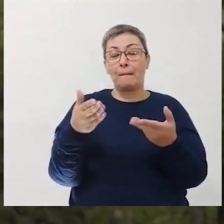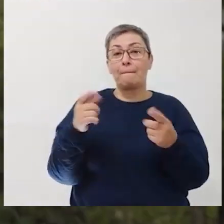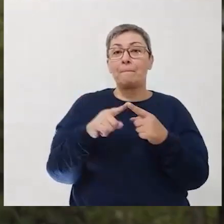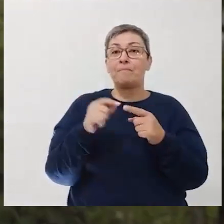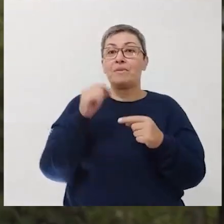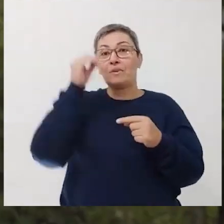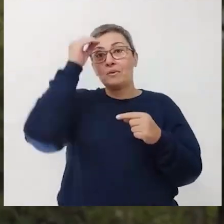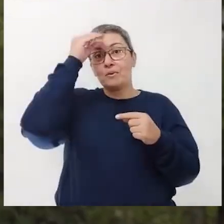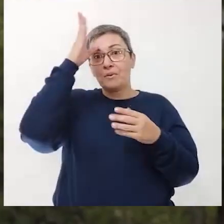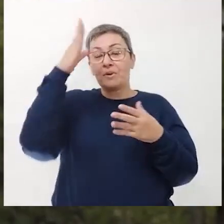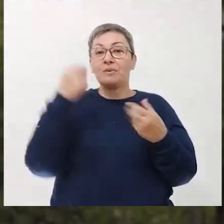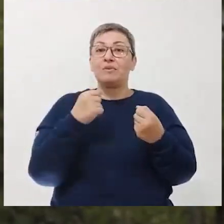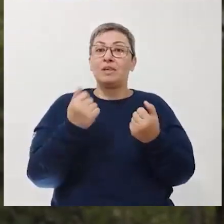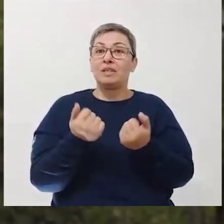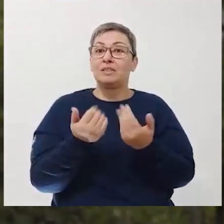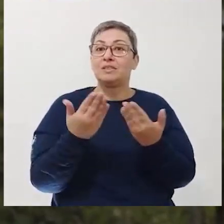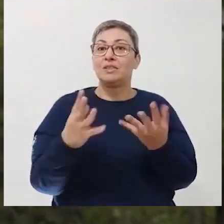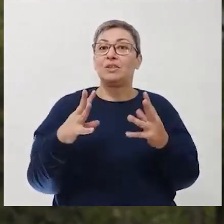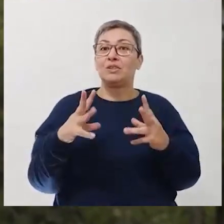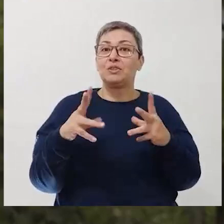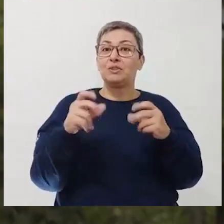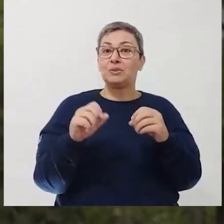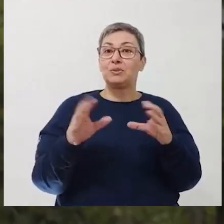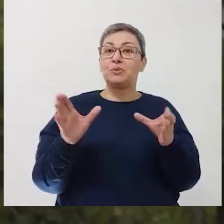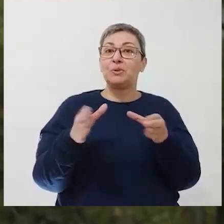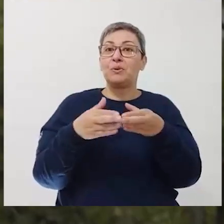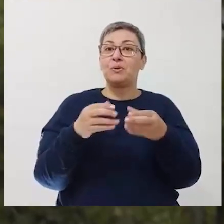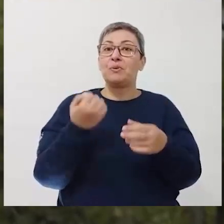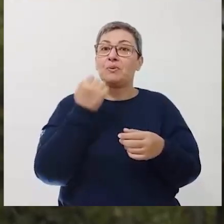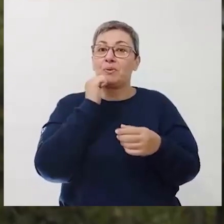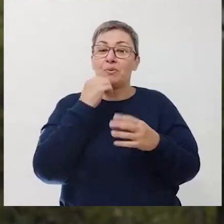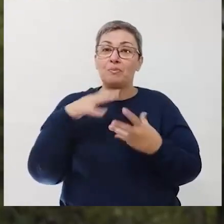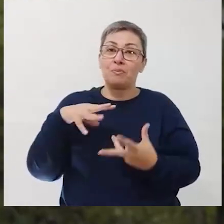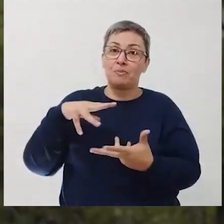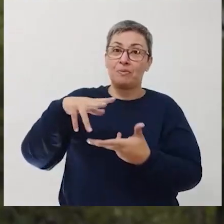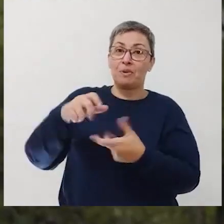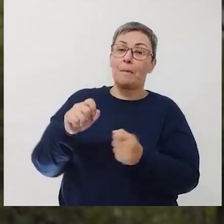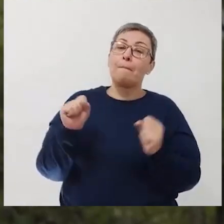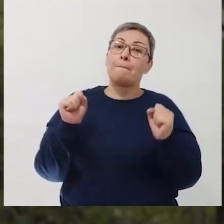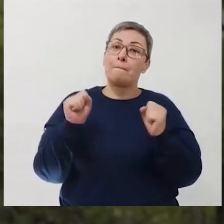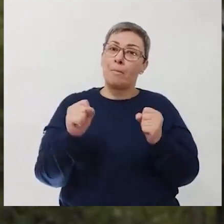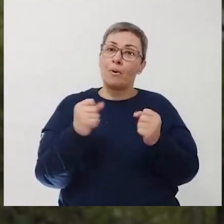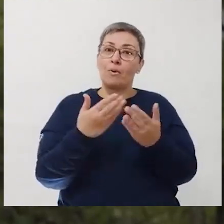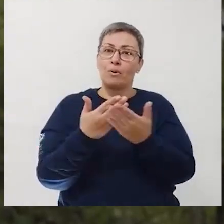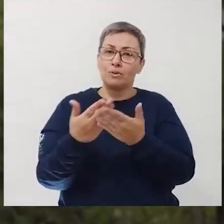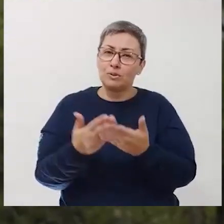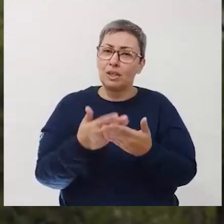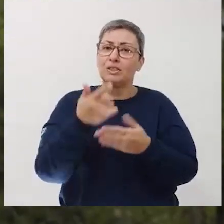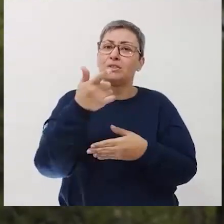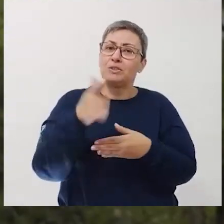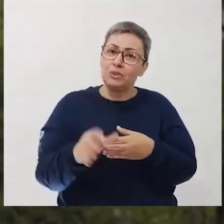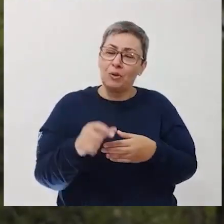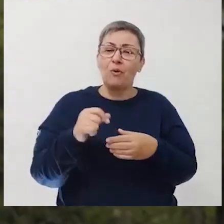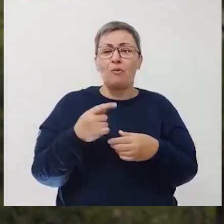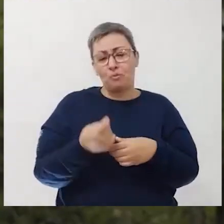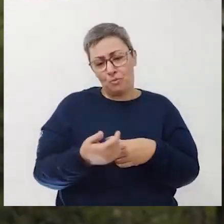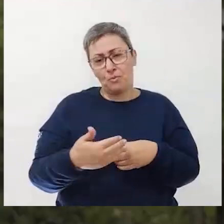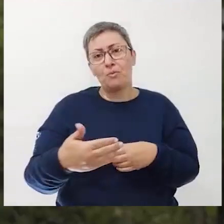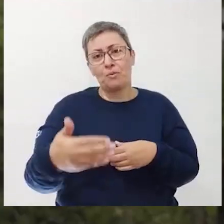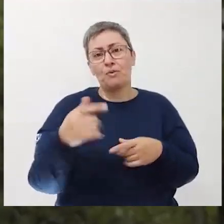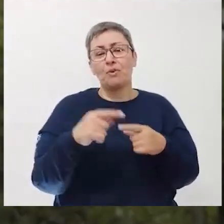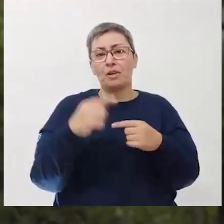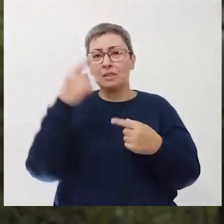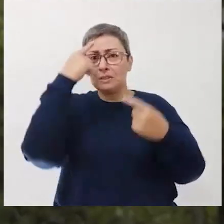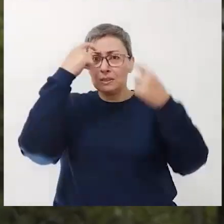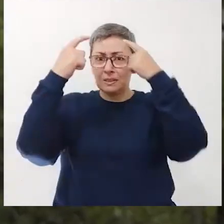conhecimento gerado fica à disposição de toda a comunidade científica do mundo todo, que vai poder às vezes reestudar esse fóssil também daqui a